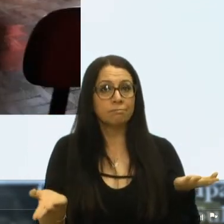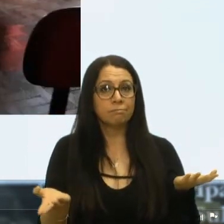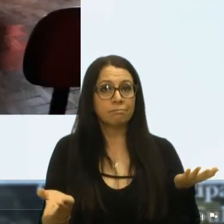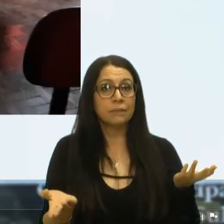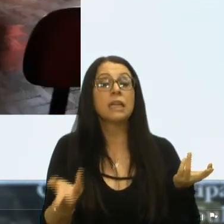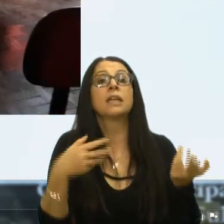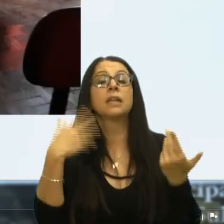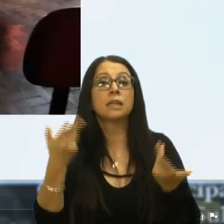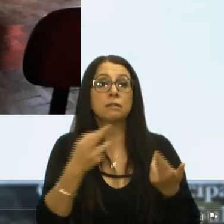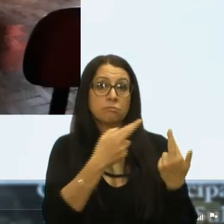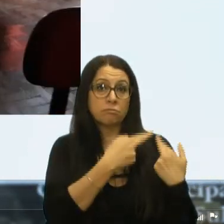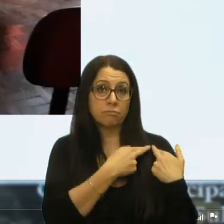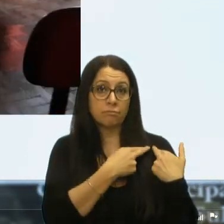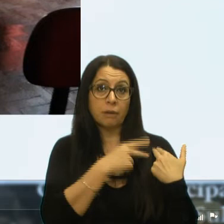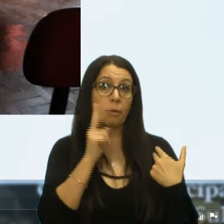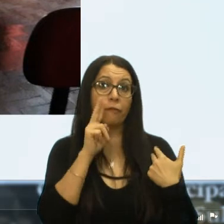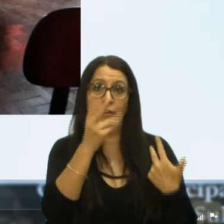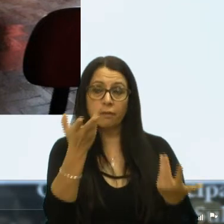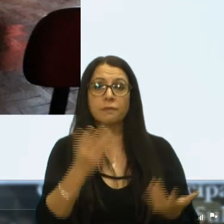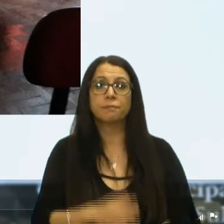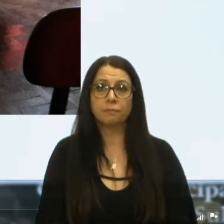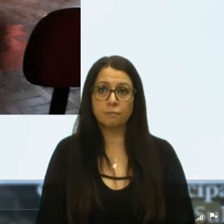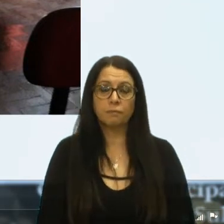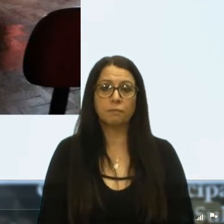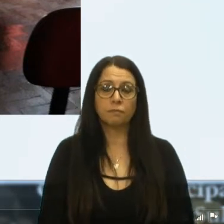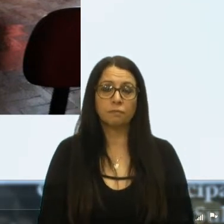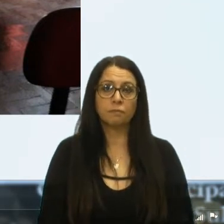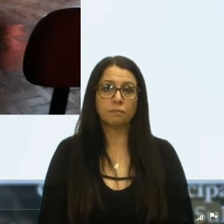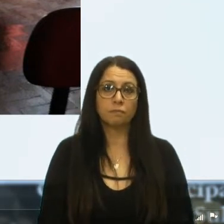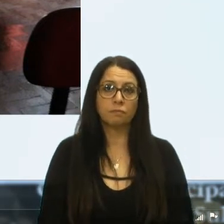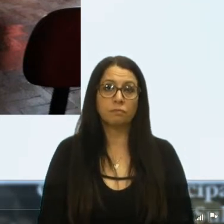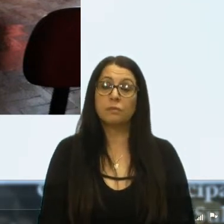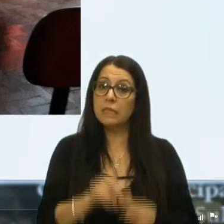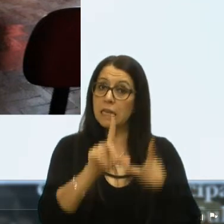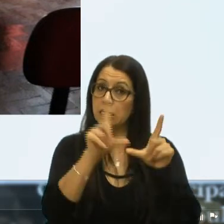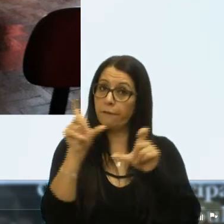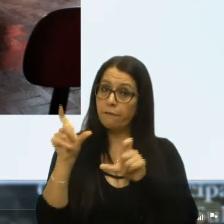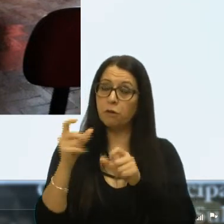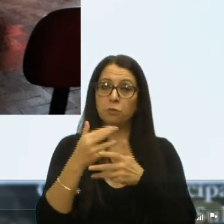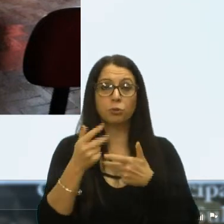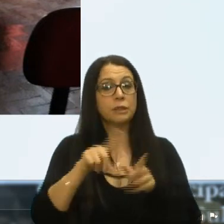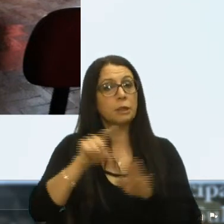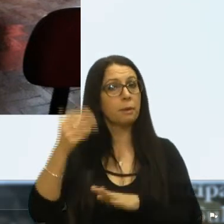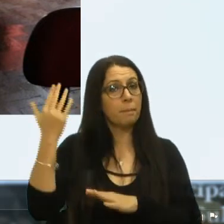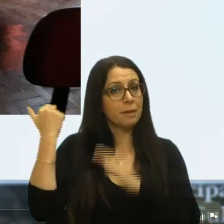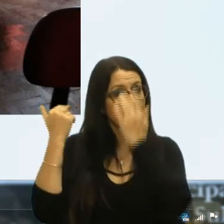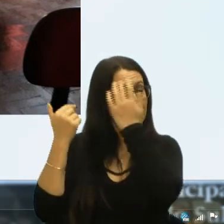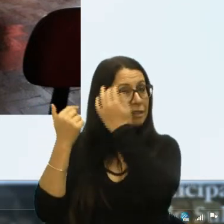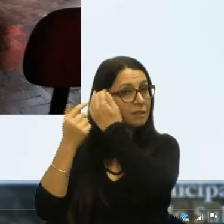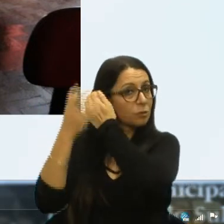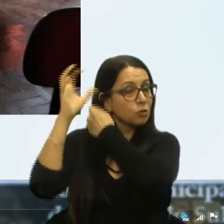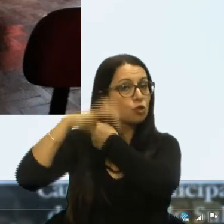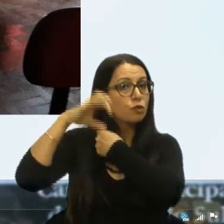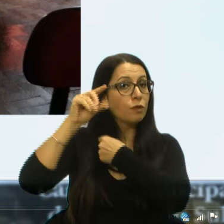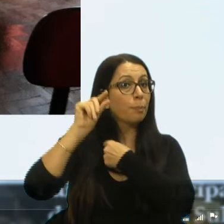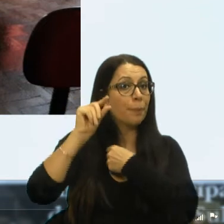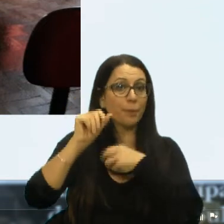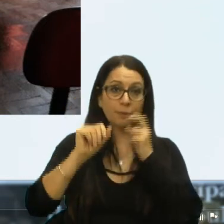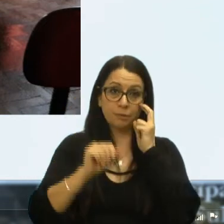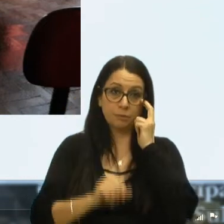Quem será? Está ali para ver. E essas fotos têm muitas da semana passada, quando chovia pouco.